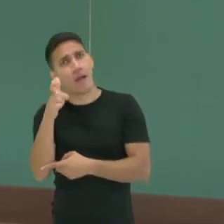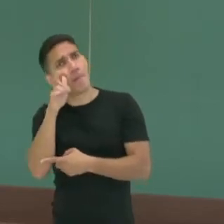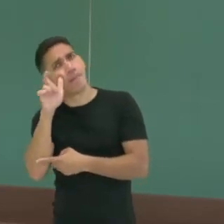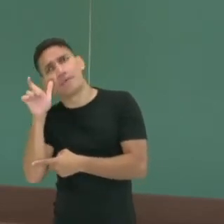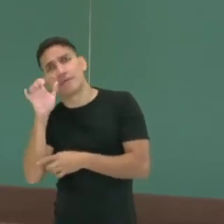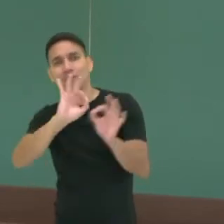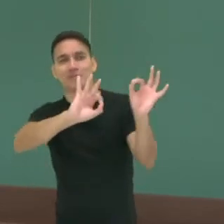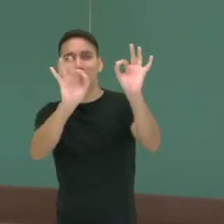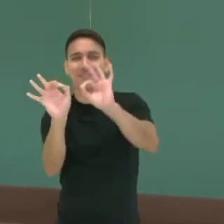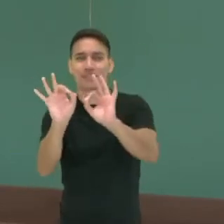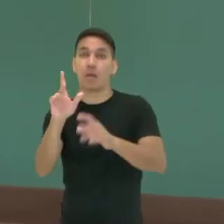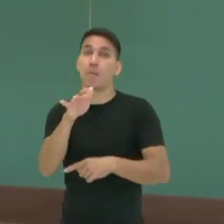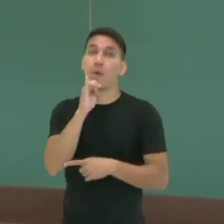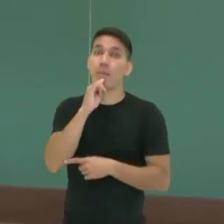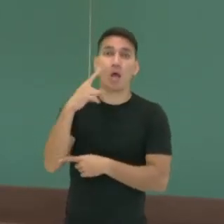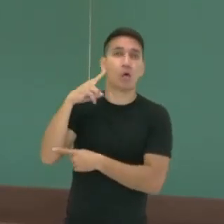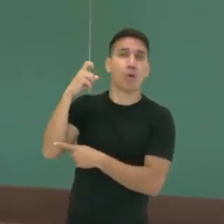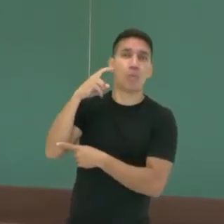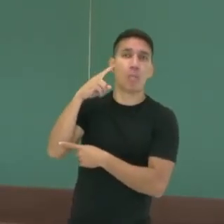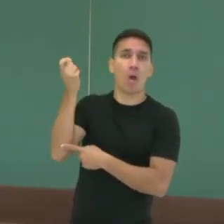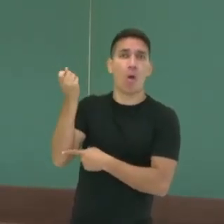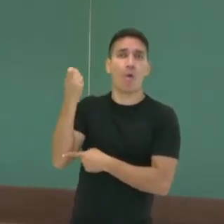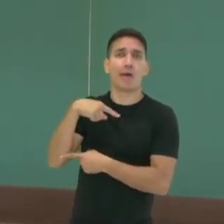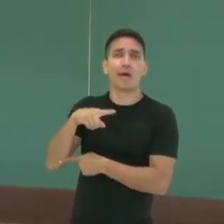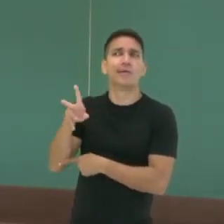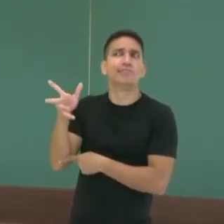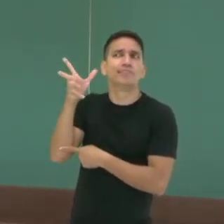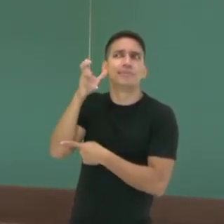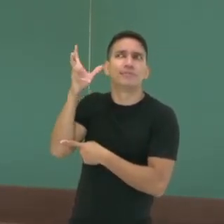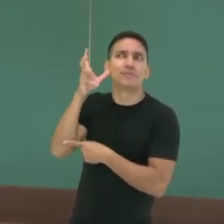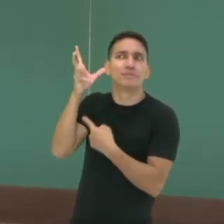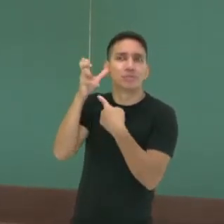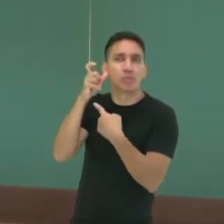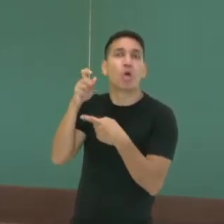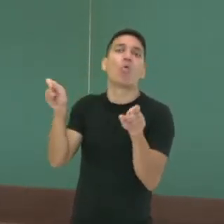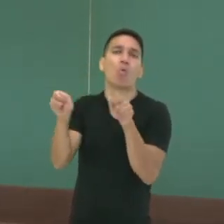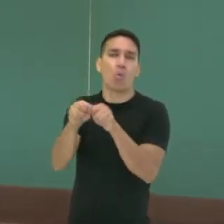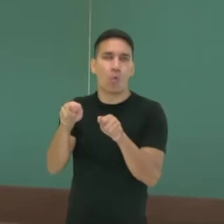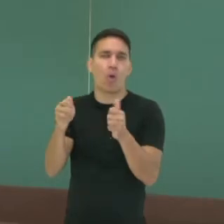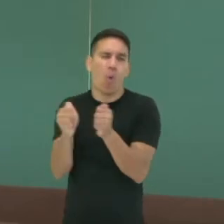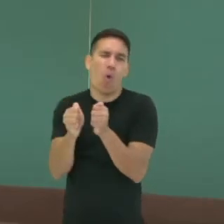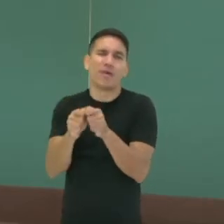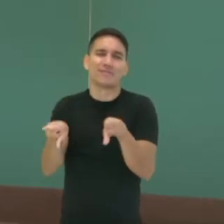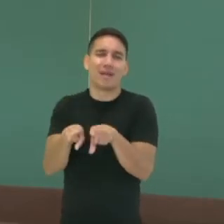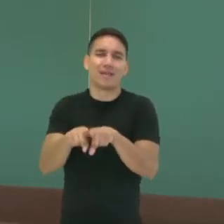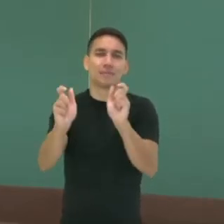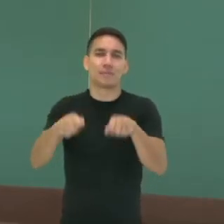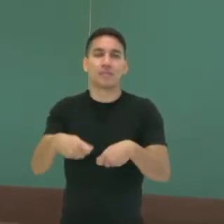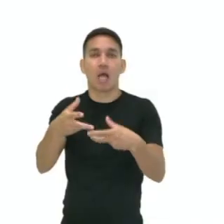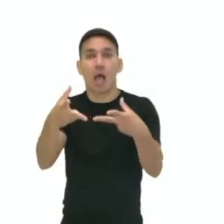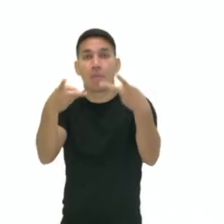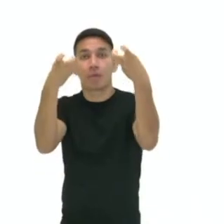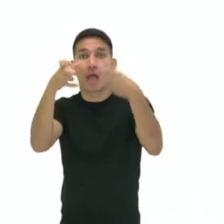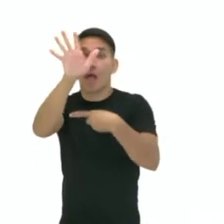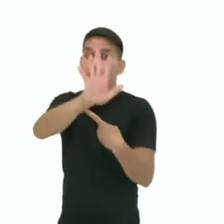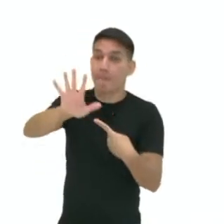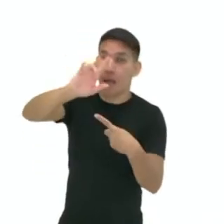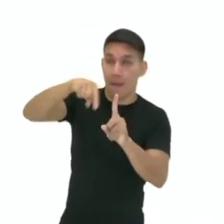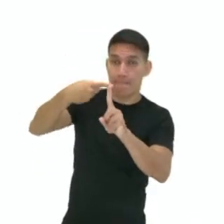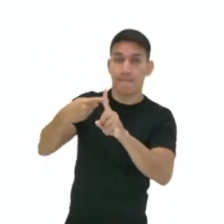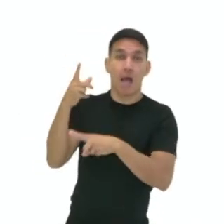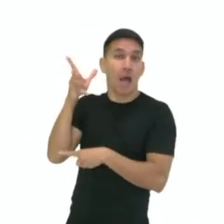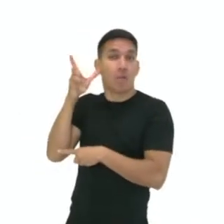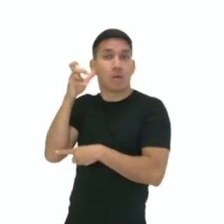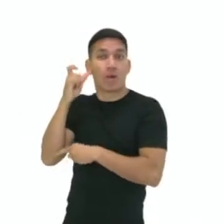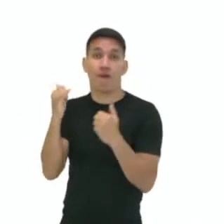Por exemplo, o som da minha voz. Então a minha imagem, a imagem aqui da tela, e a minha voz são